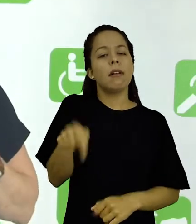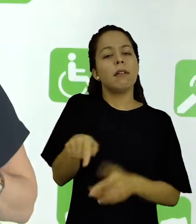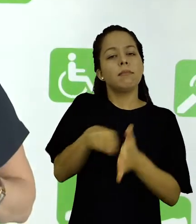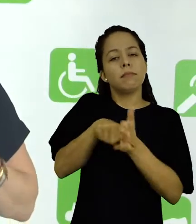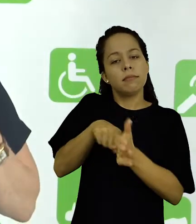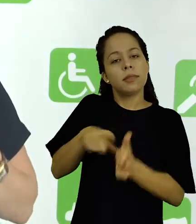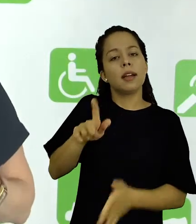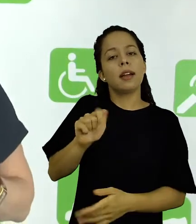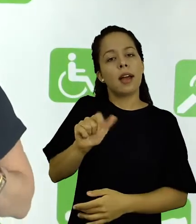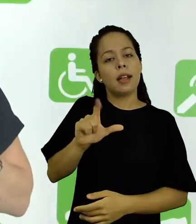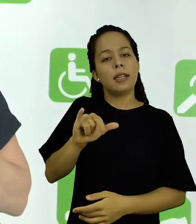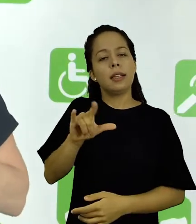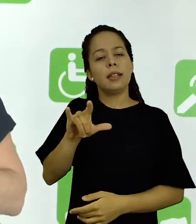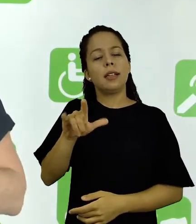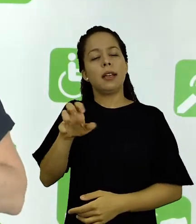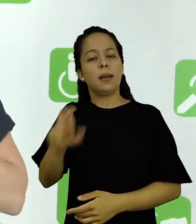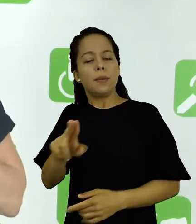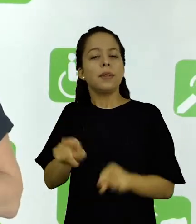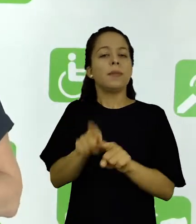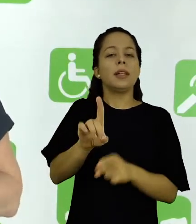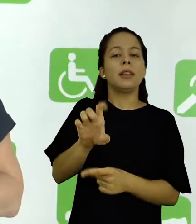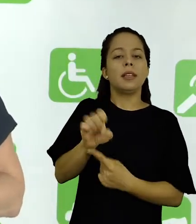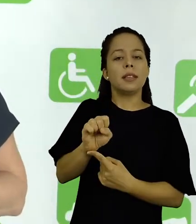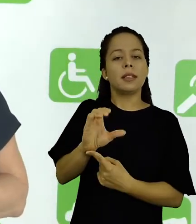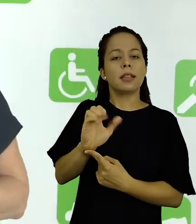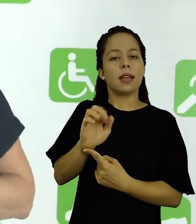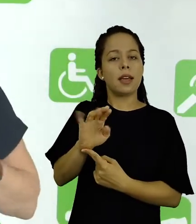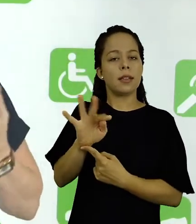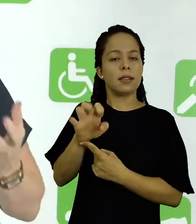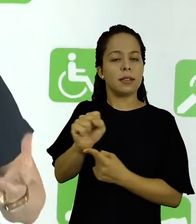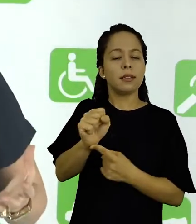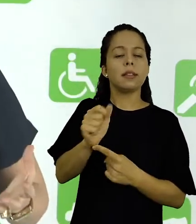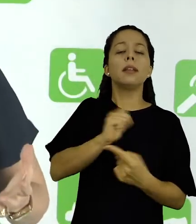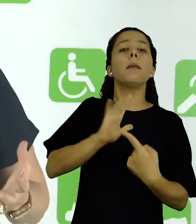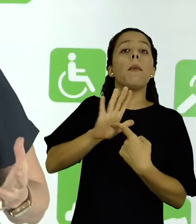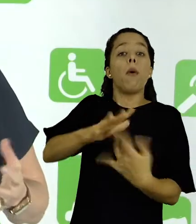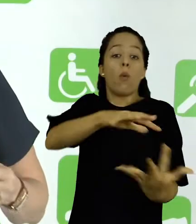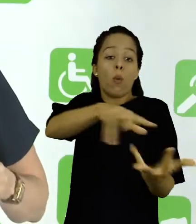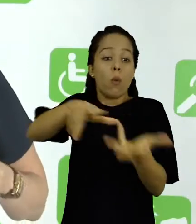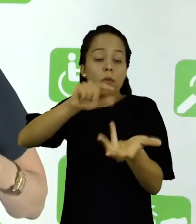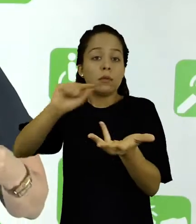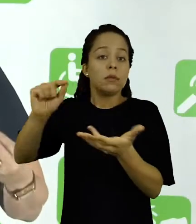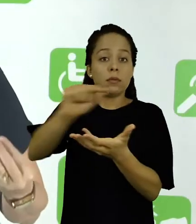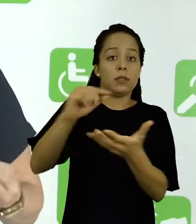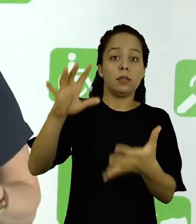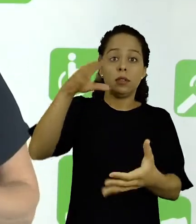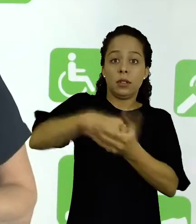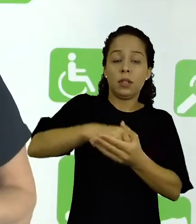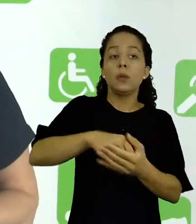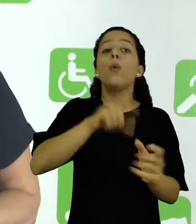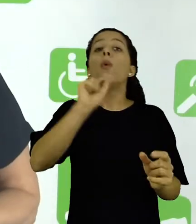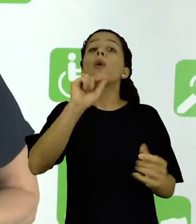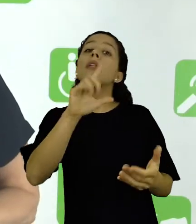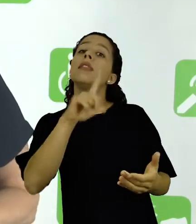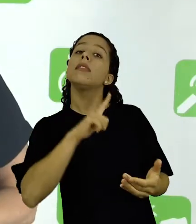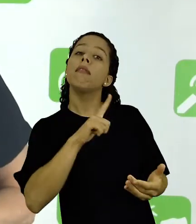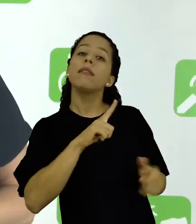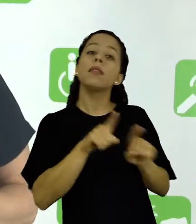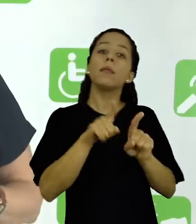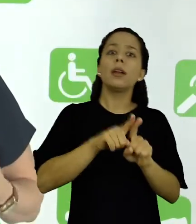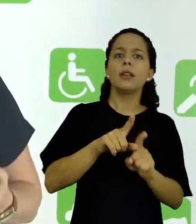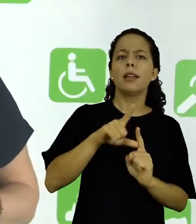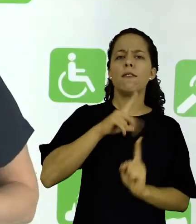com os estudos feitos por Galileu, Descartes, sobre o Descartes, sobre as forças que regem o